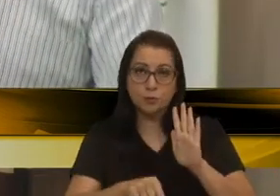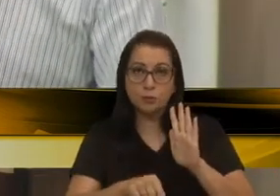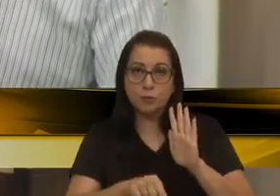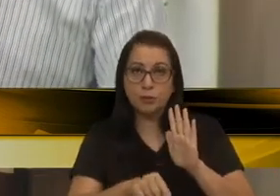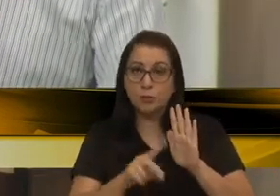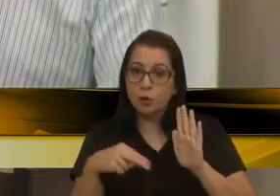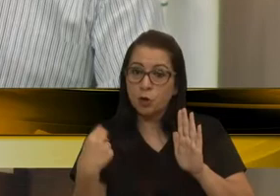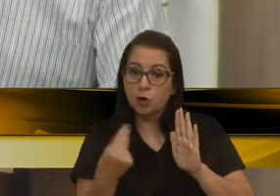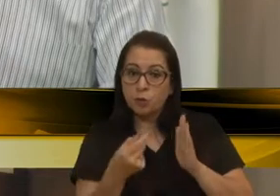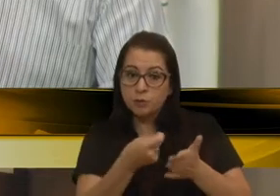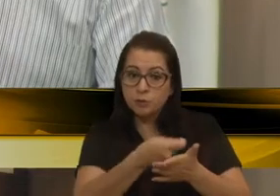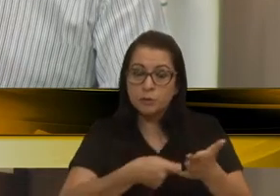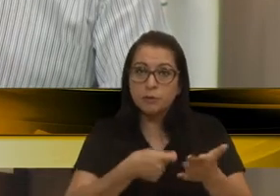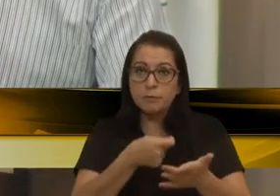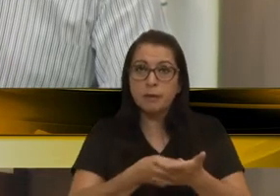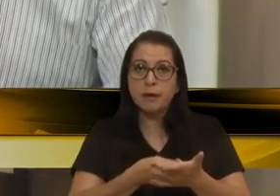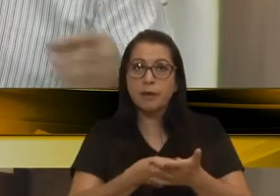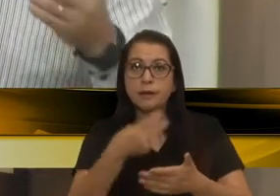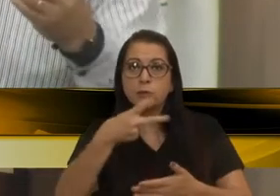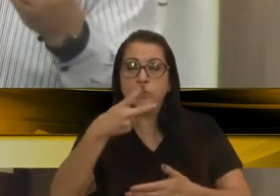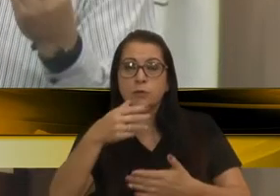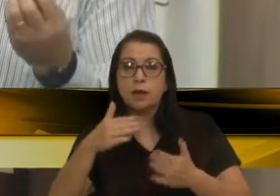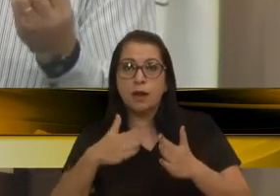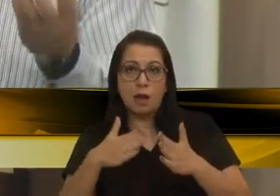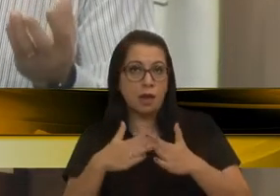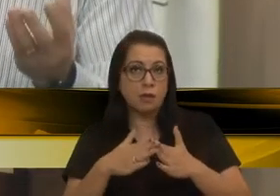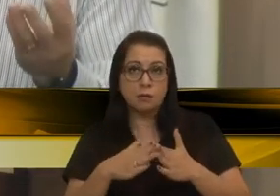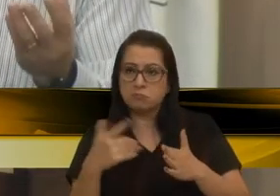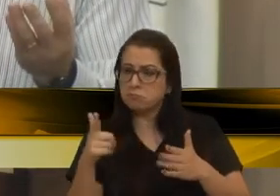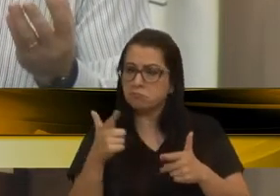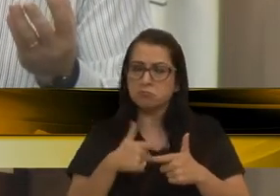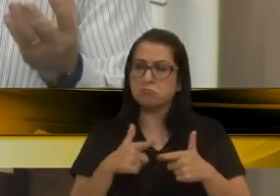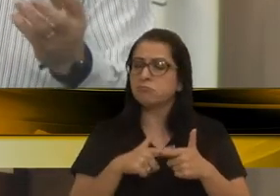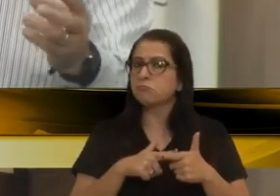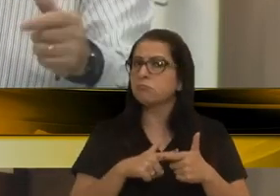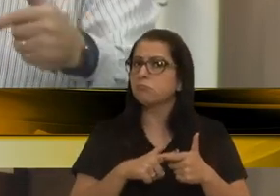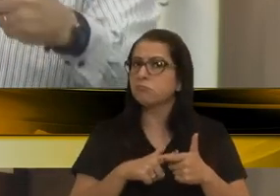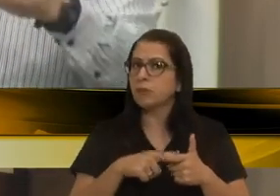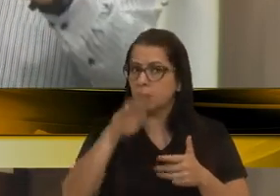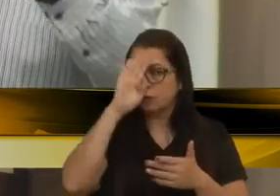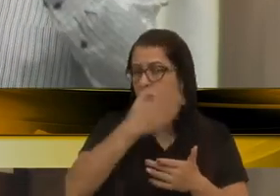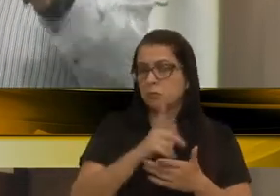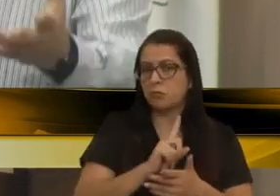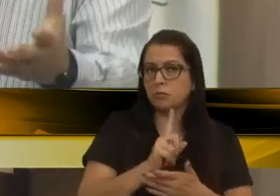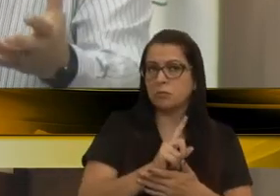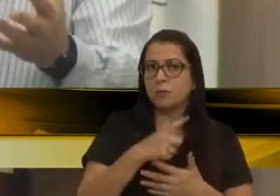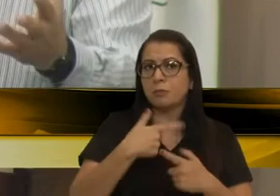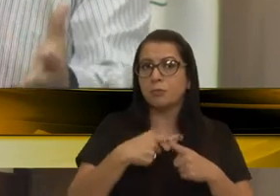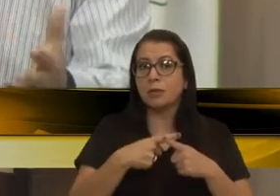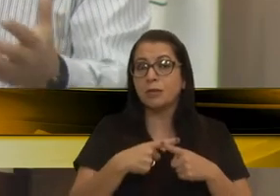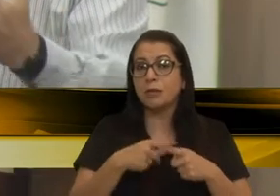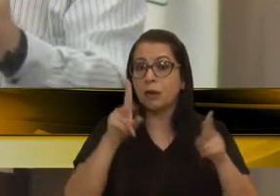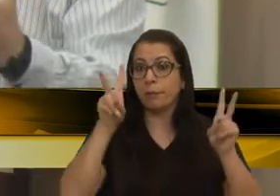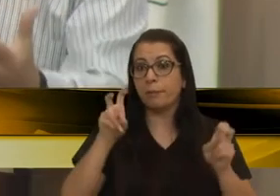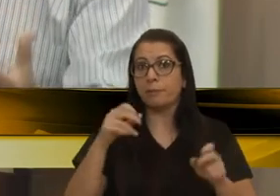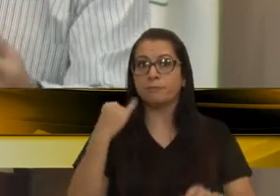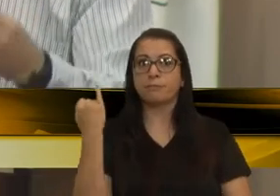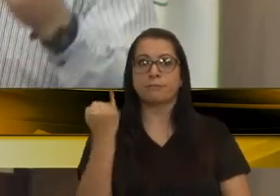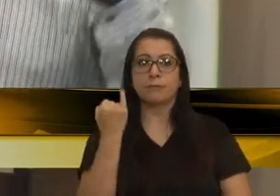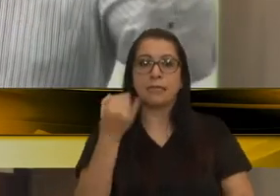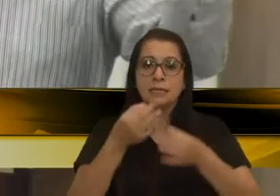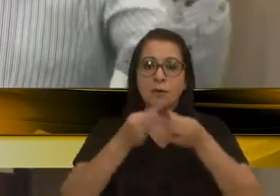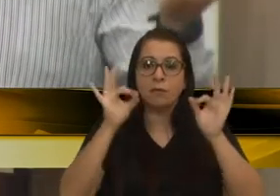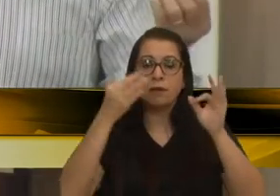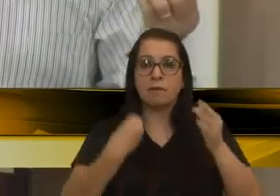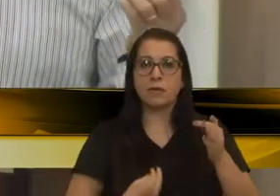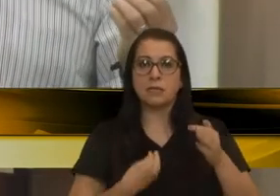nós autorizem a indenização da segunda casa, eu acredito que não vai ter problema, porque é por uma causa nobre, salvar vidas,